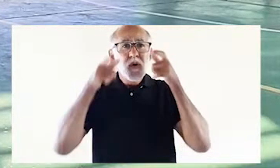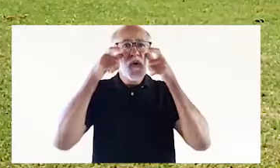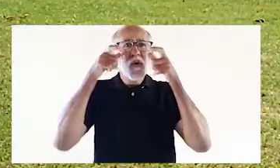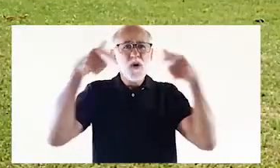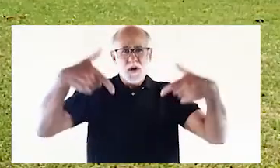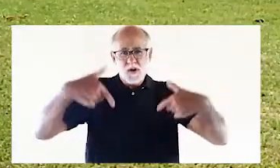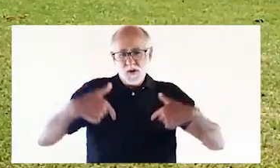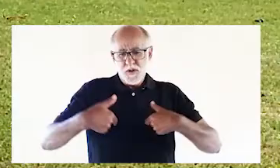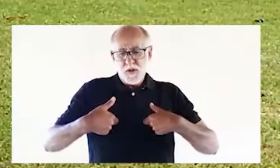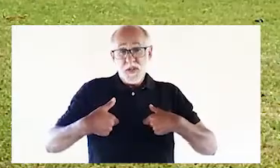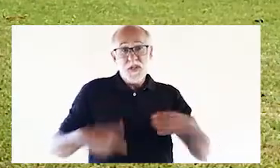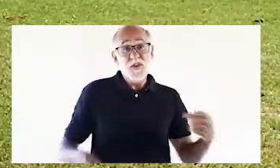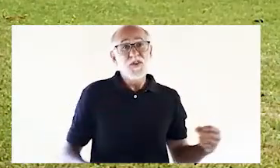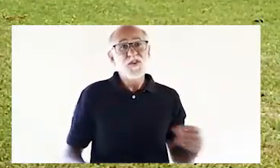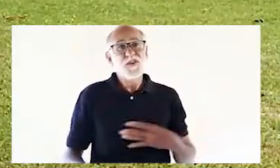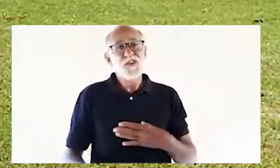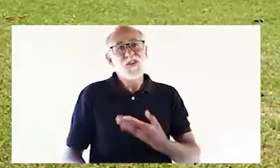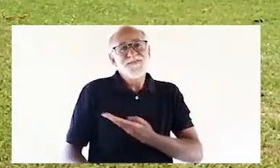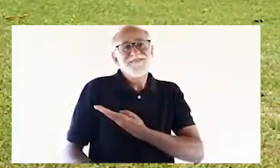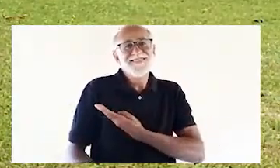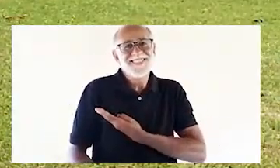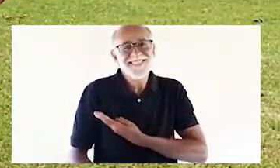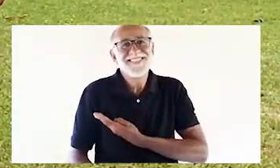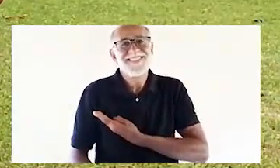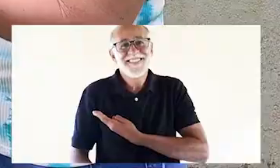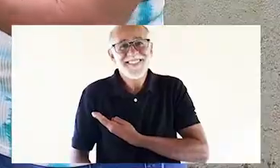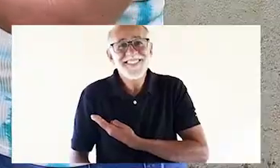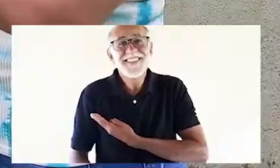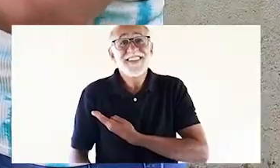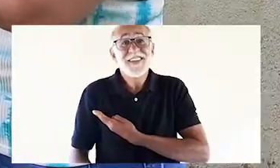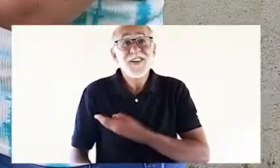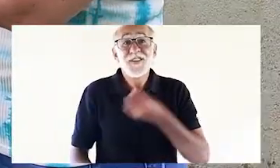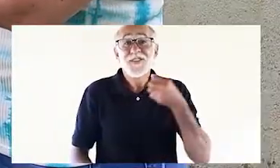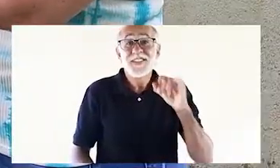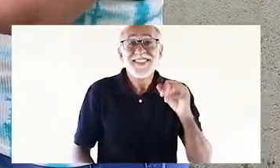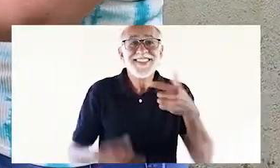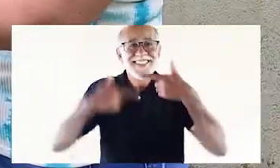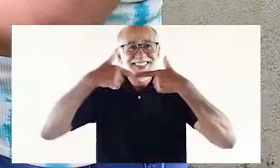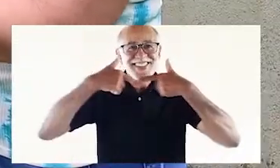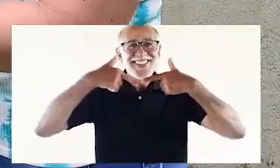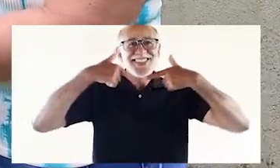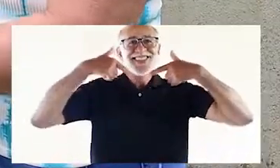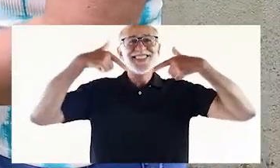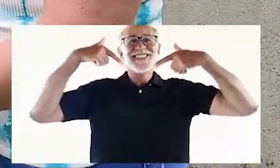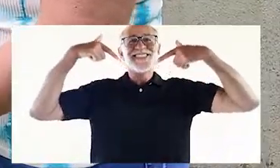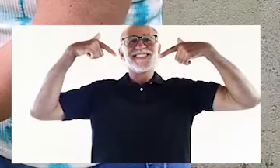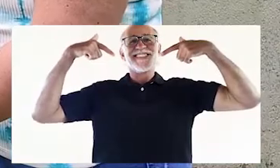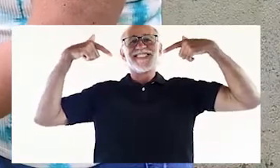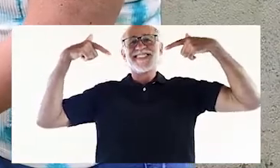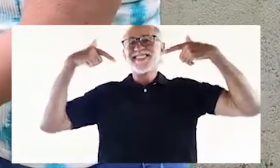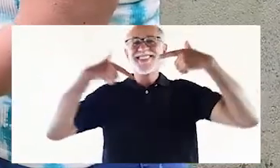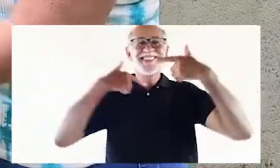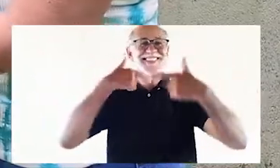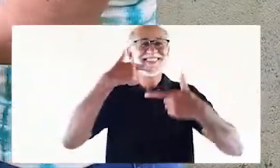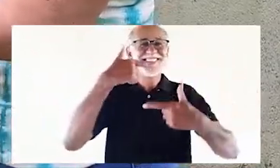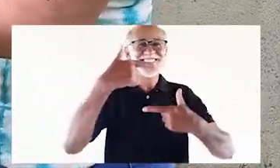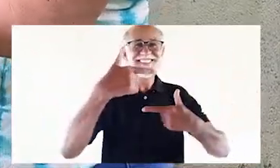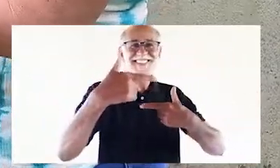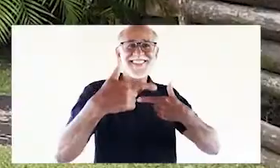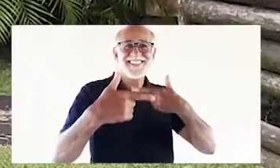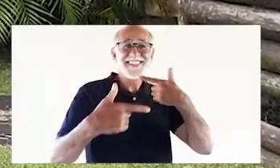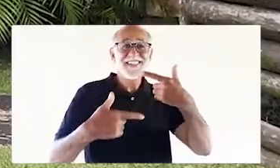e novos amigos Você me faz sorrir, apenas sorrindo